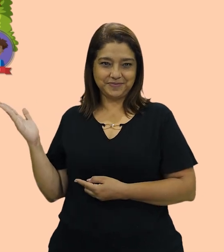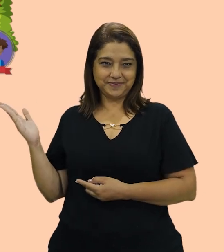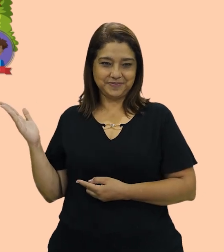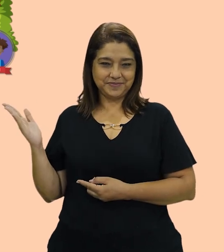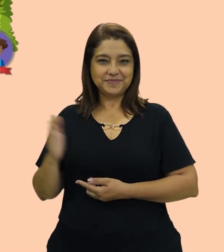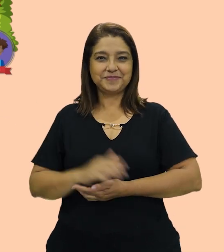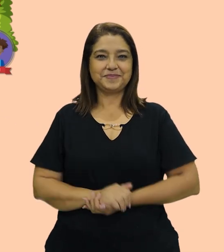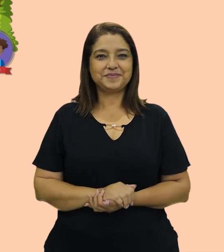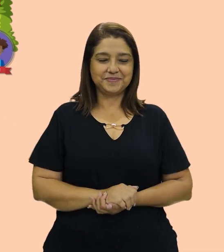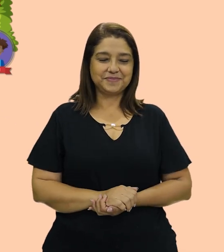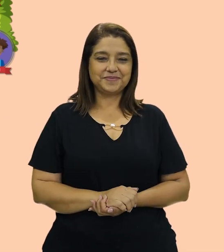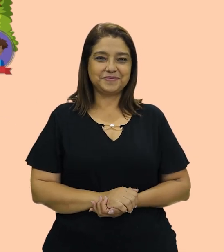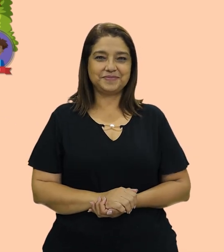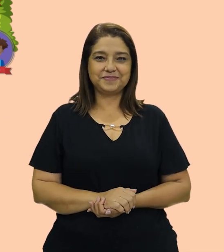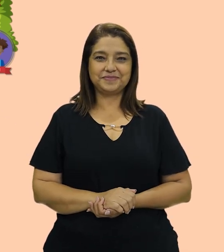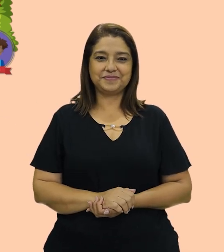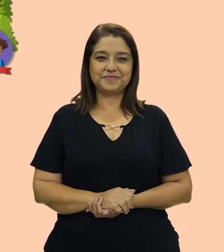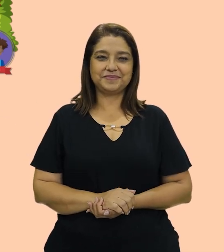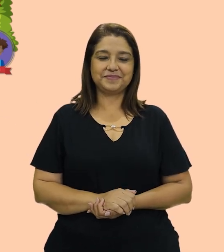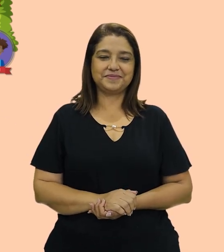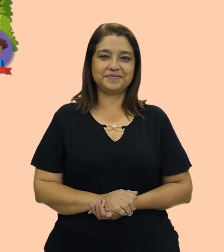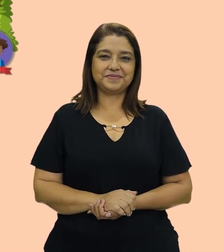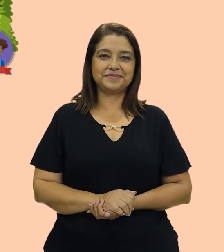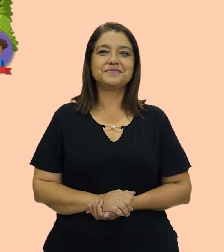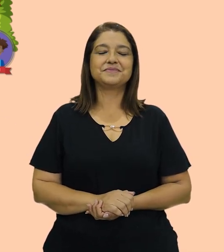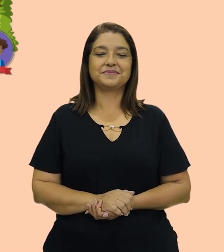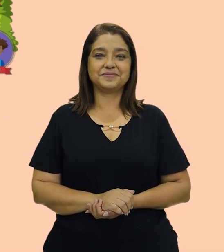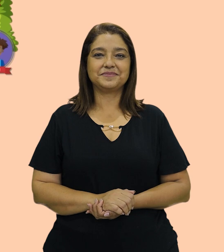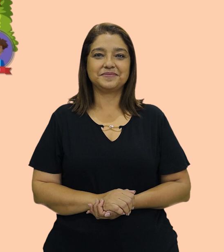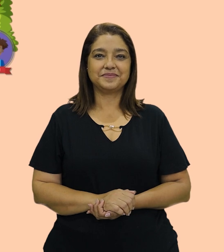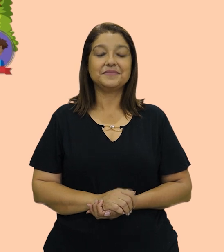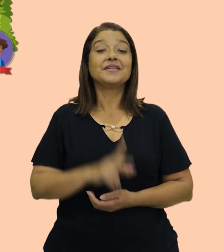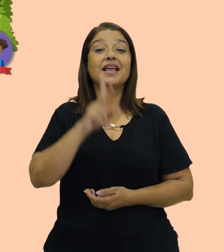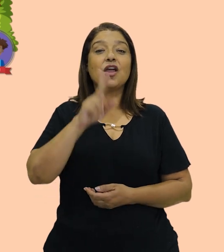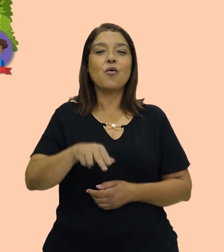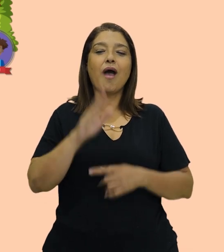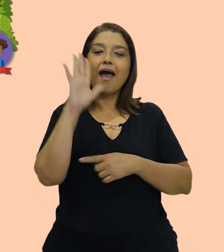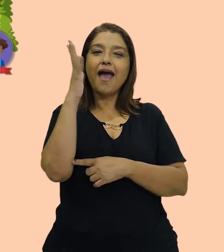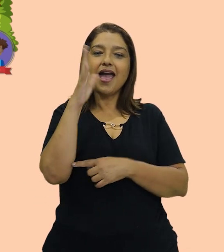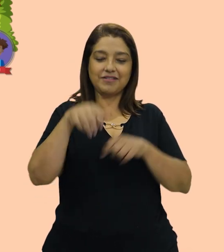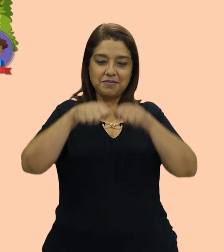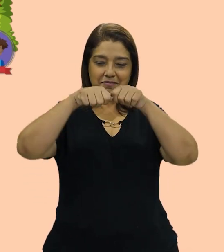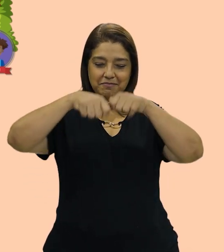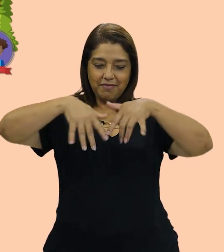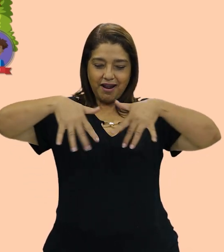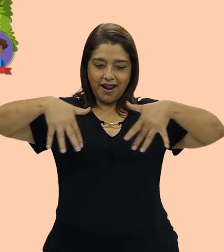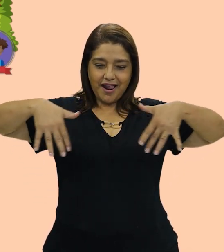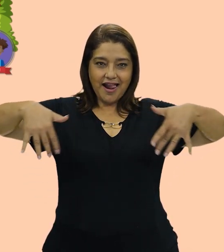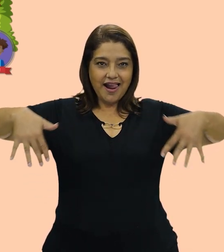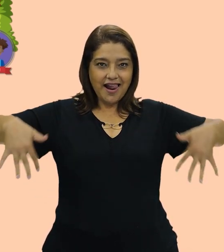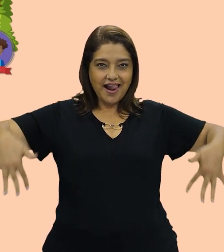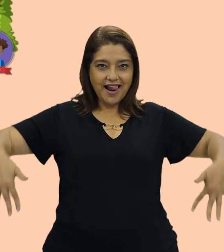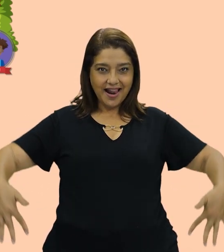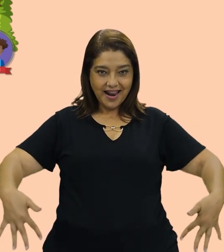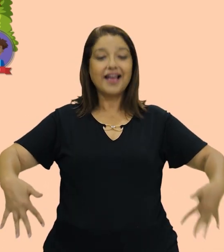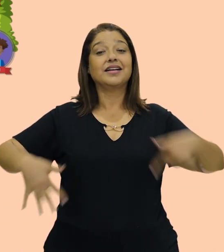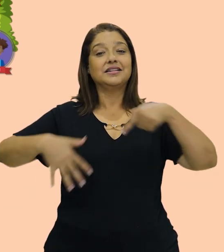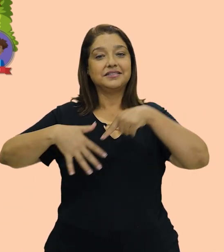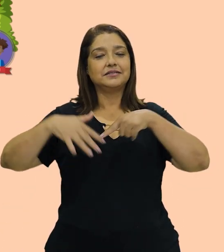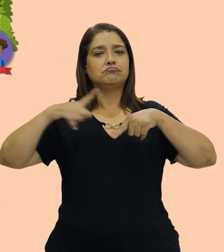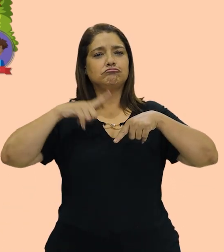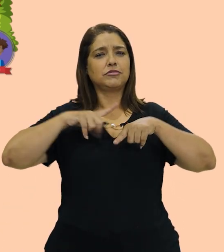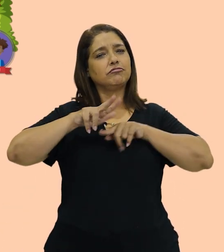generations on different levels. Então, uma árvore genealógica, ela mostra diferentes gerações em